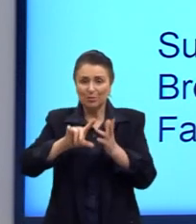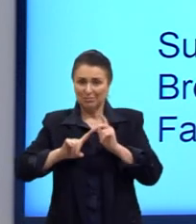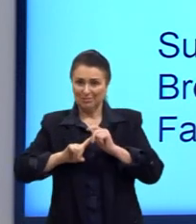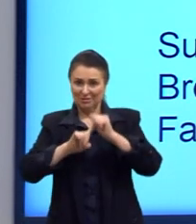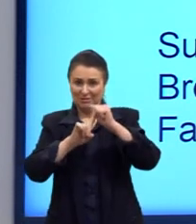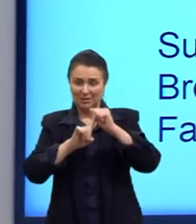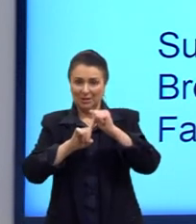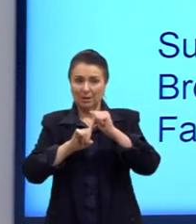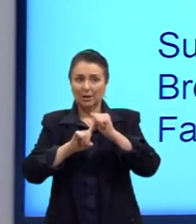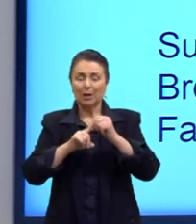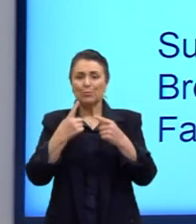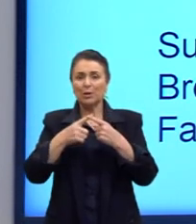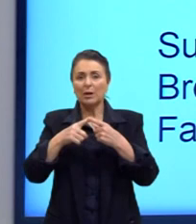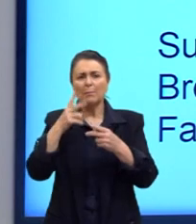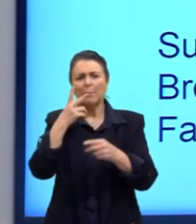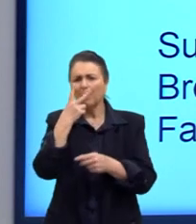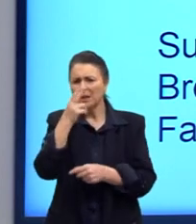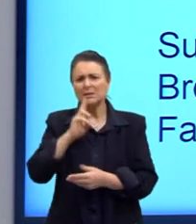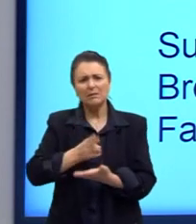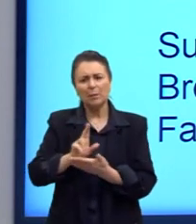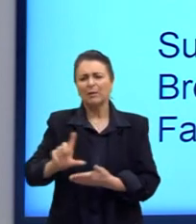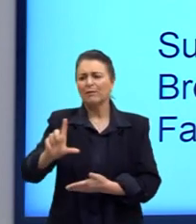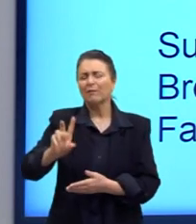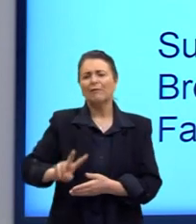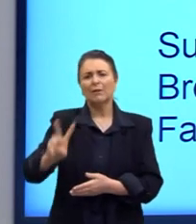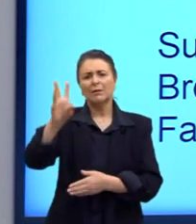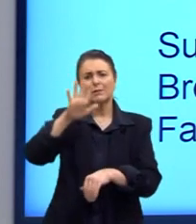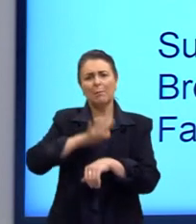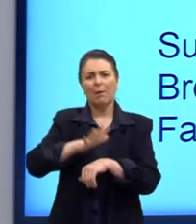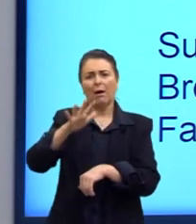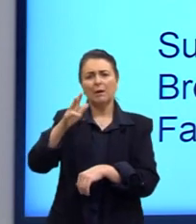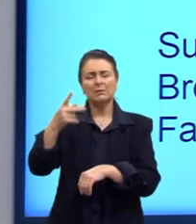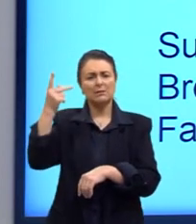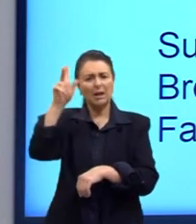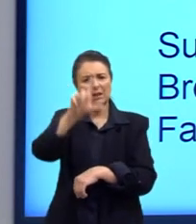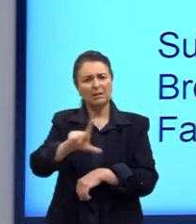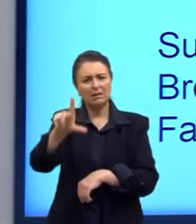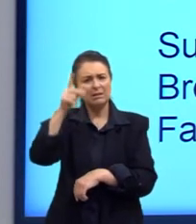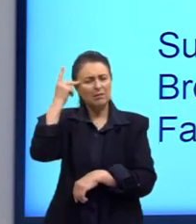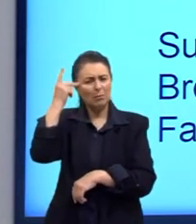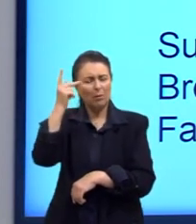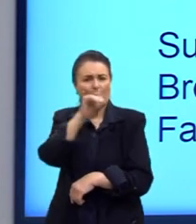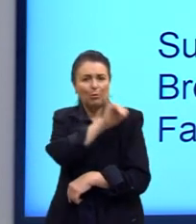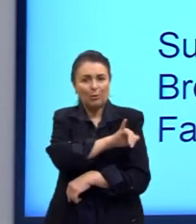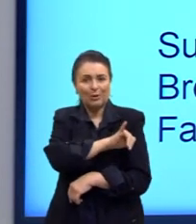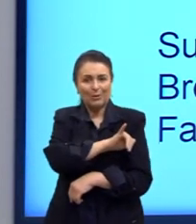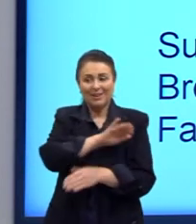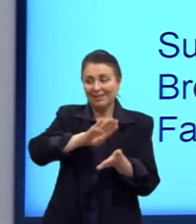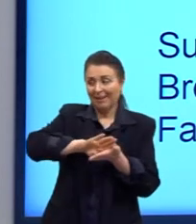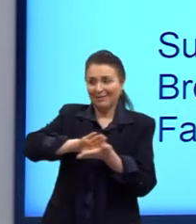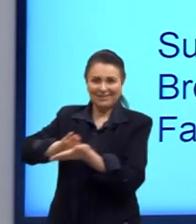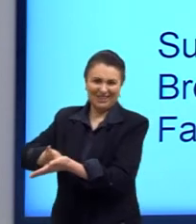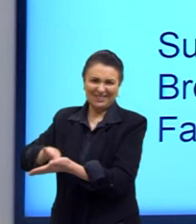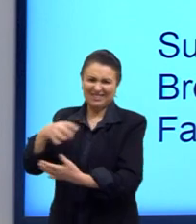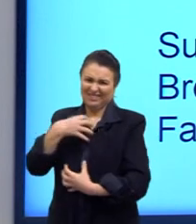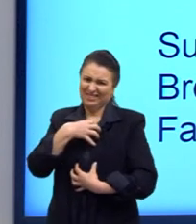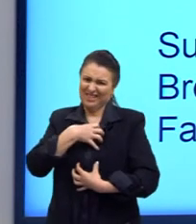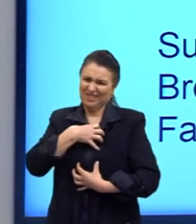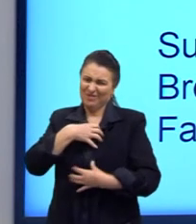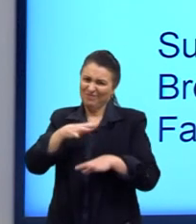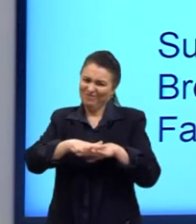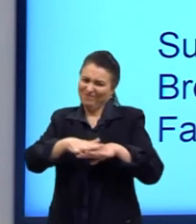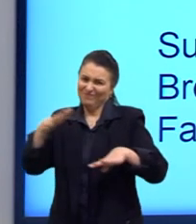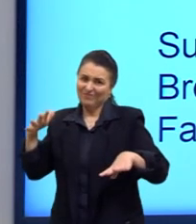essa questão de valorizar mais a literatura ali de São Paulo-Rio e como ele é afastado ele se sente um pouco excluído e por ser